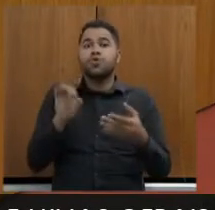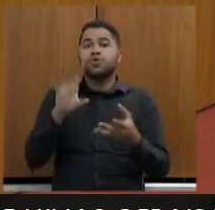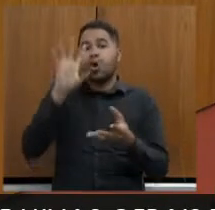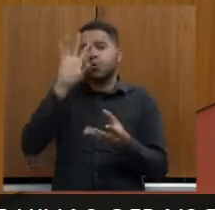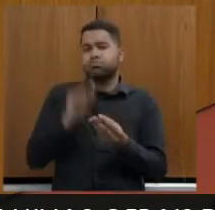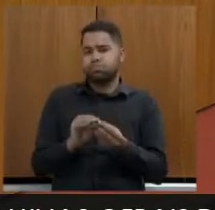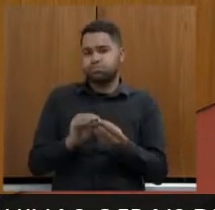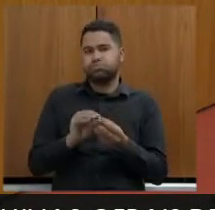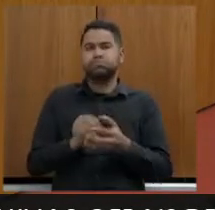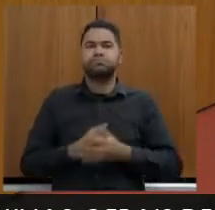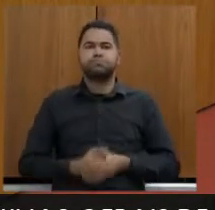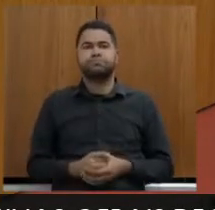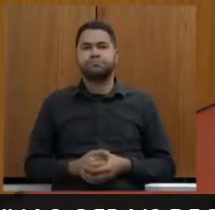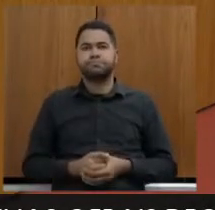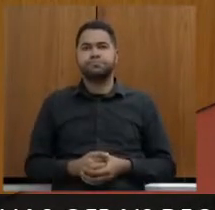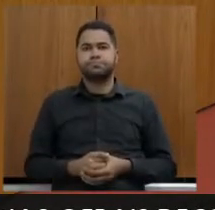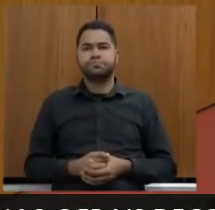Ok.